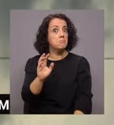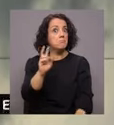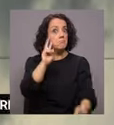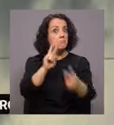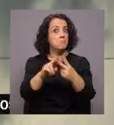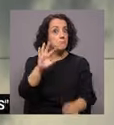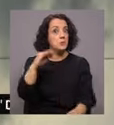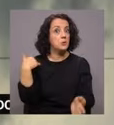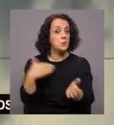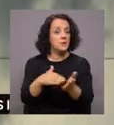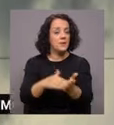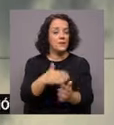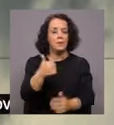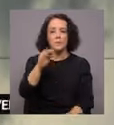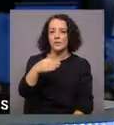segunda-feira, bom fim de semana. Até segunda, obrigado.